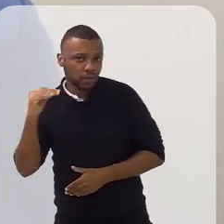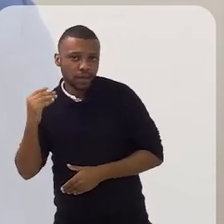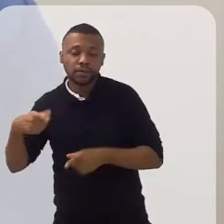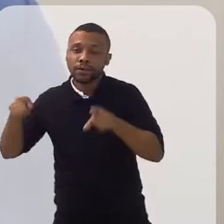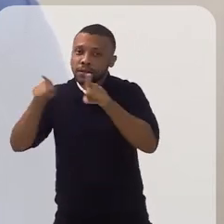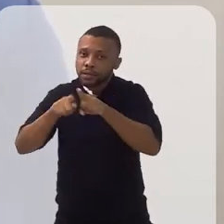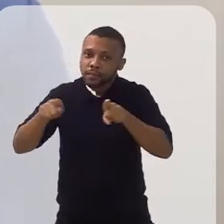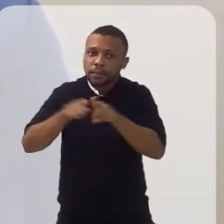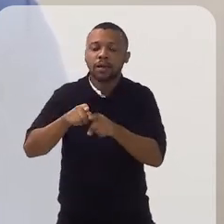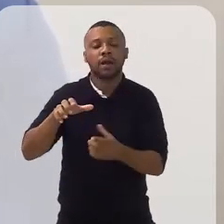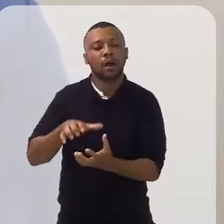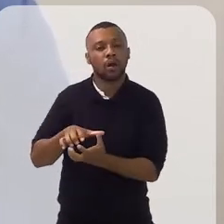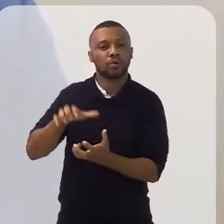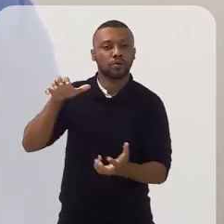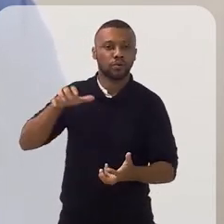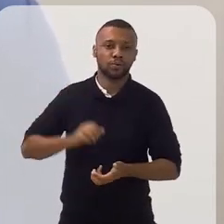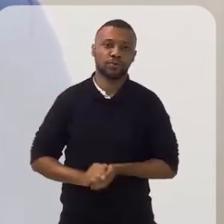ao idoso.